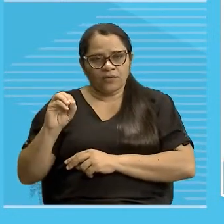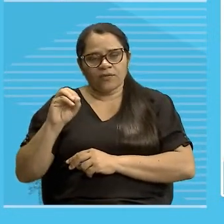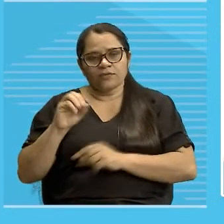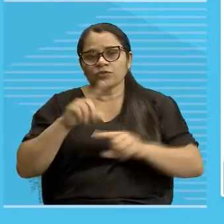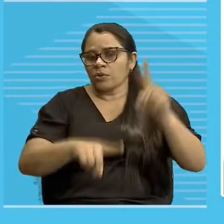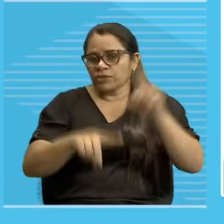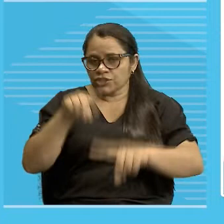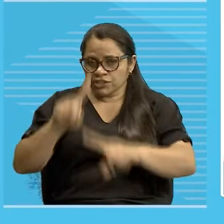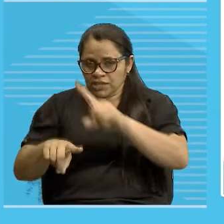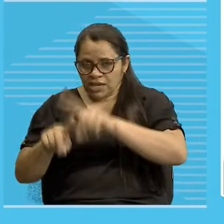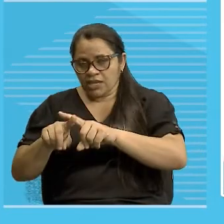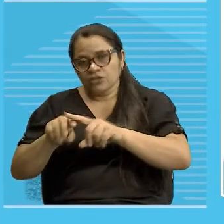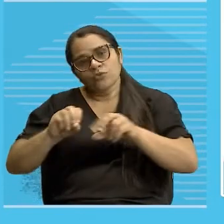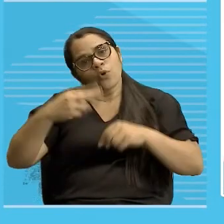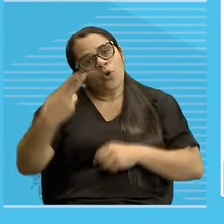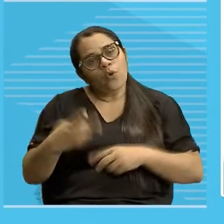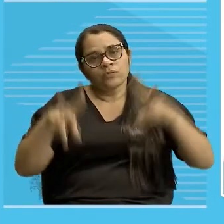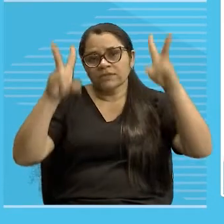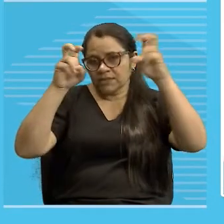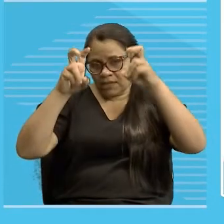O assunto, no caso, né?